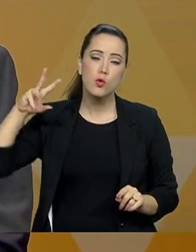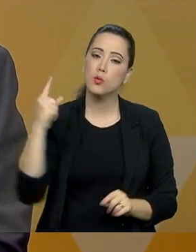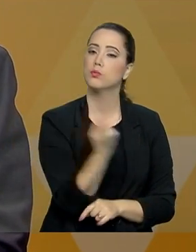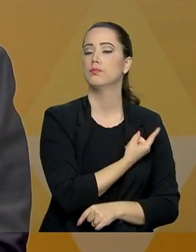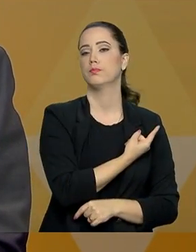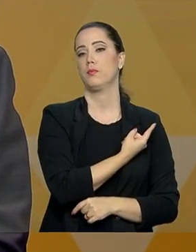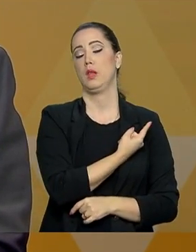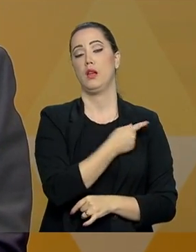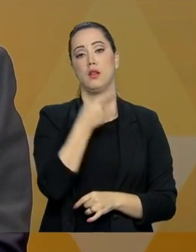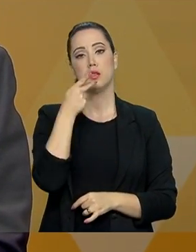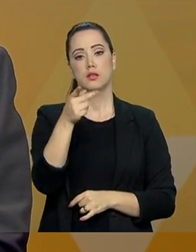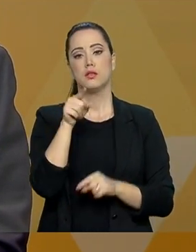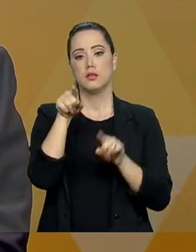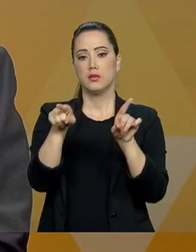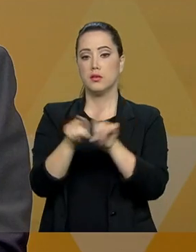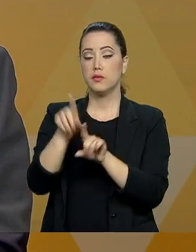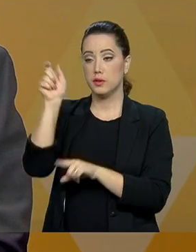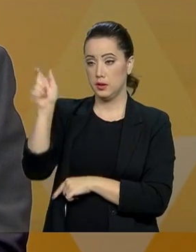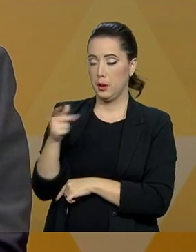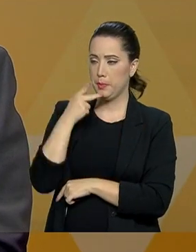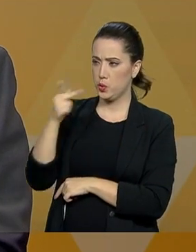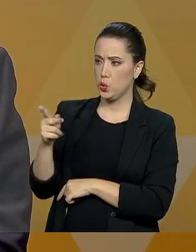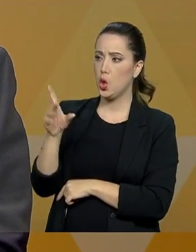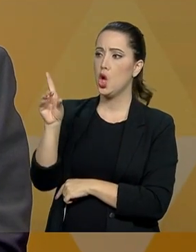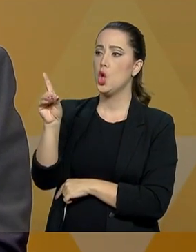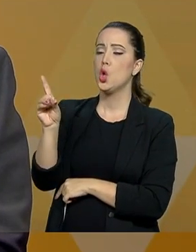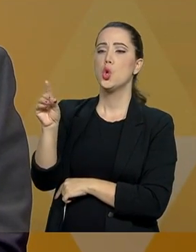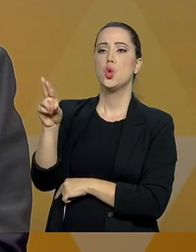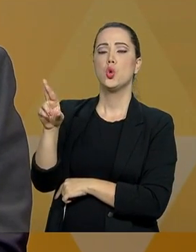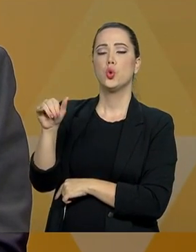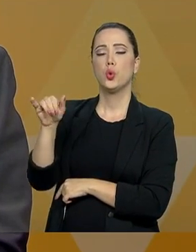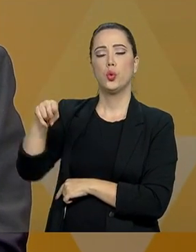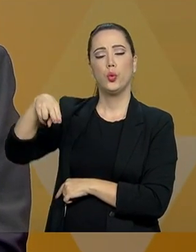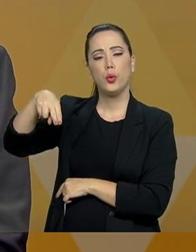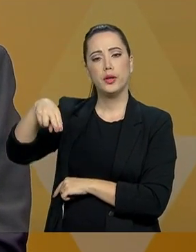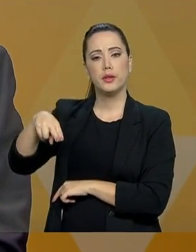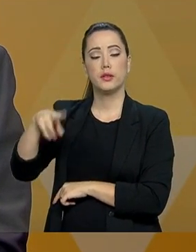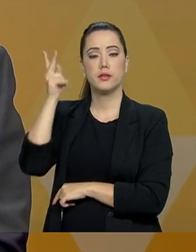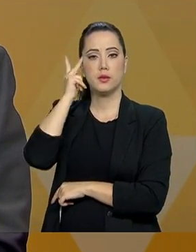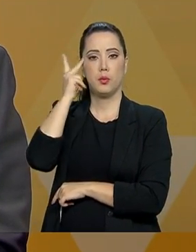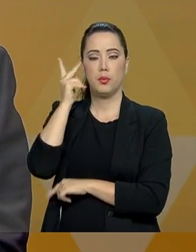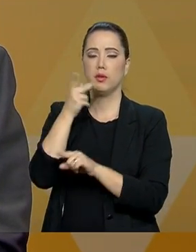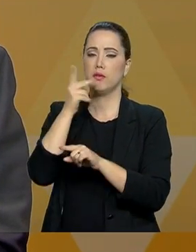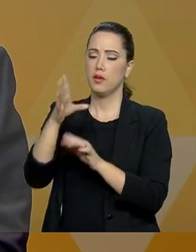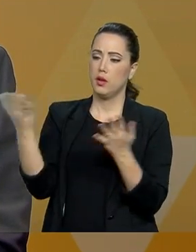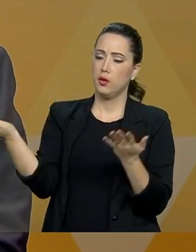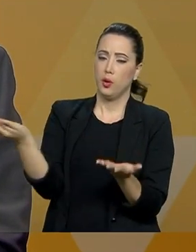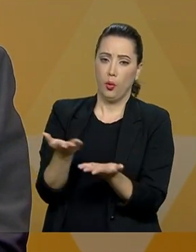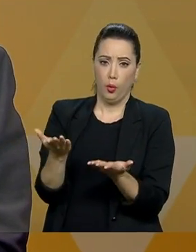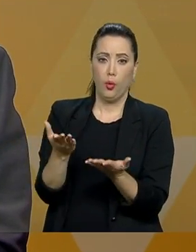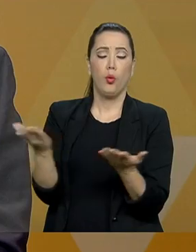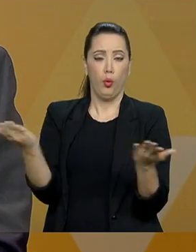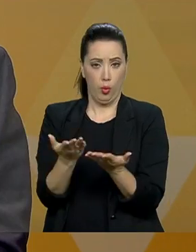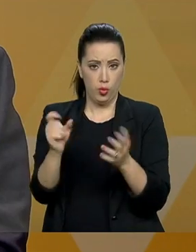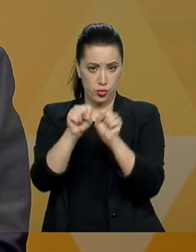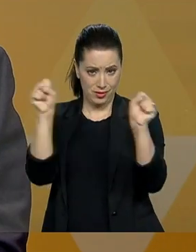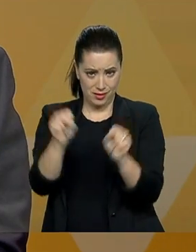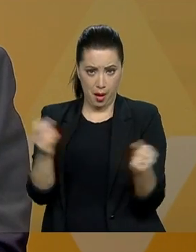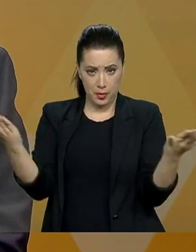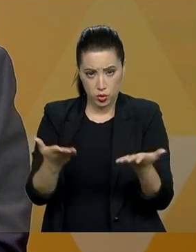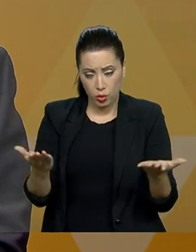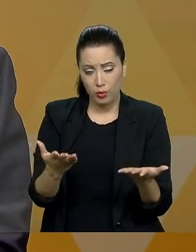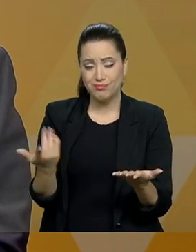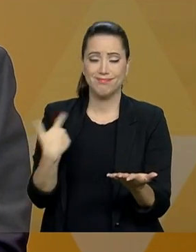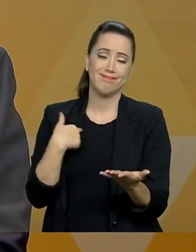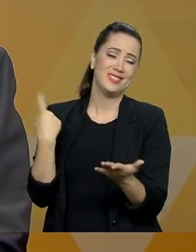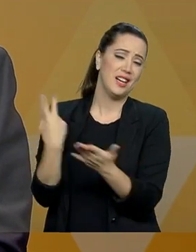diretamente aqui ao Durand de São Paulo, dizer que o atual sistema previdenciário, ele é injusto, porque